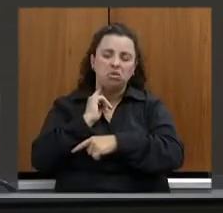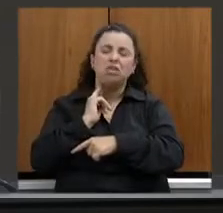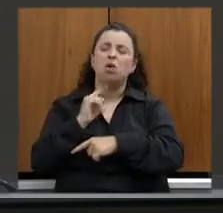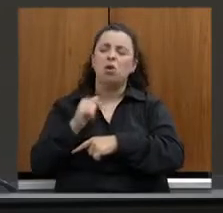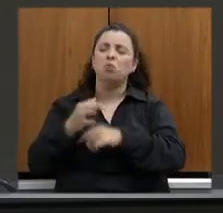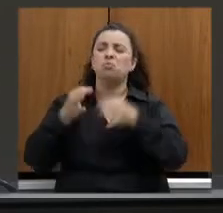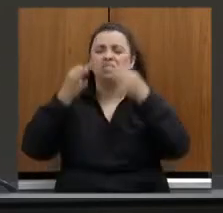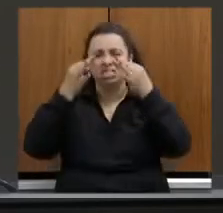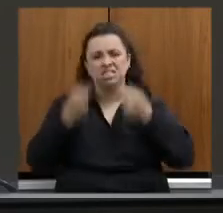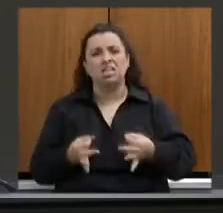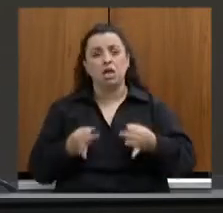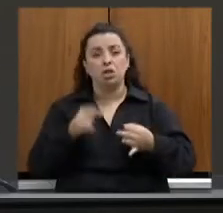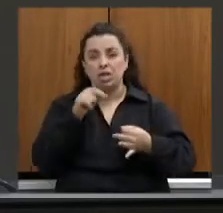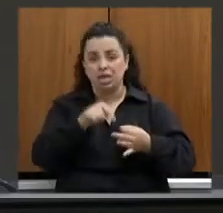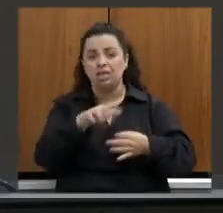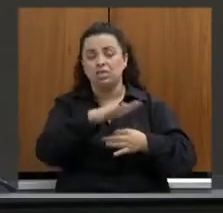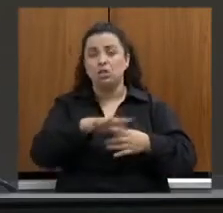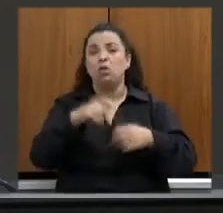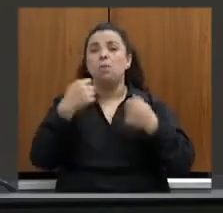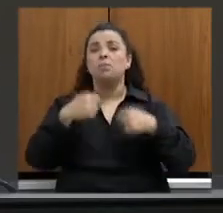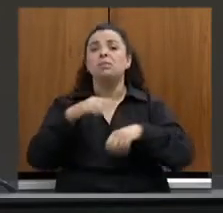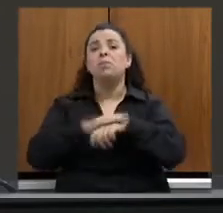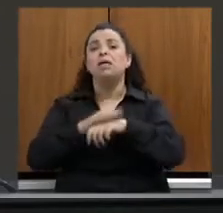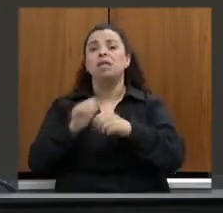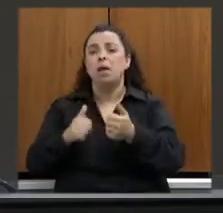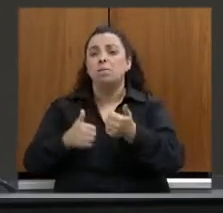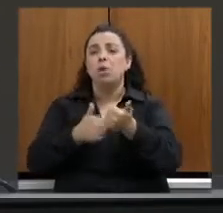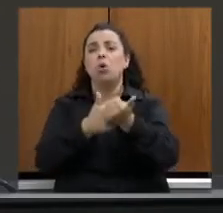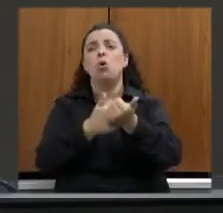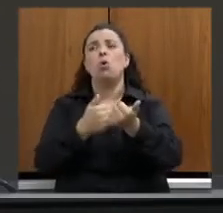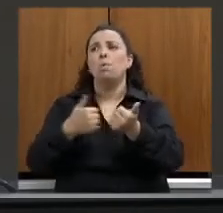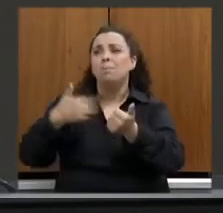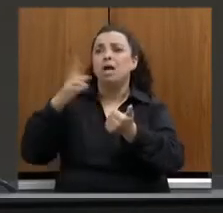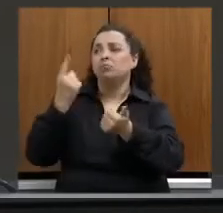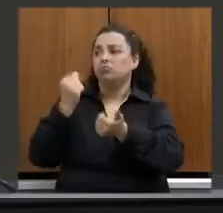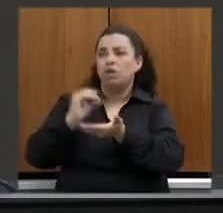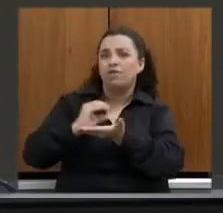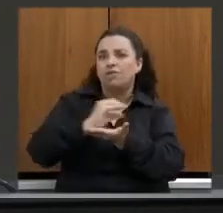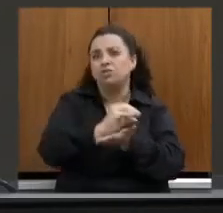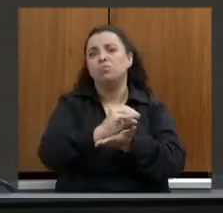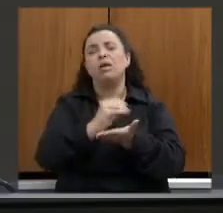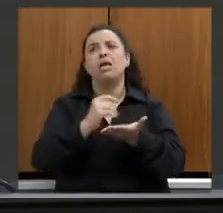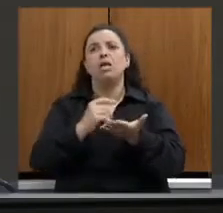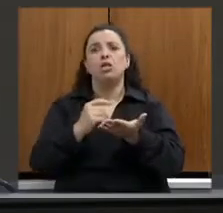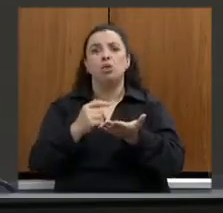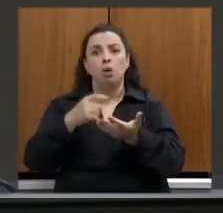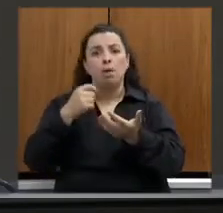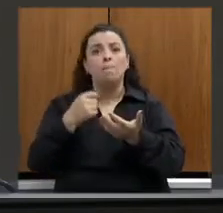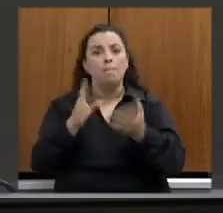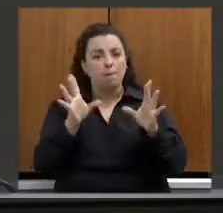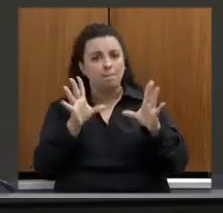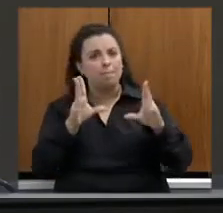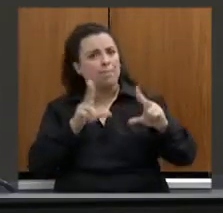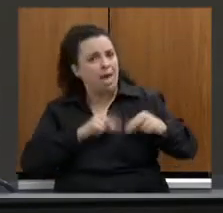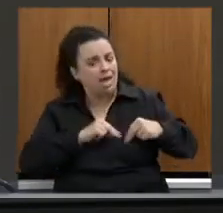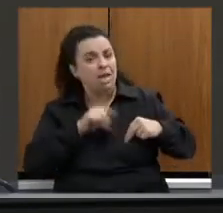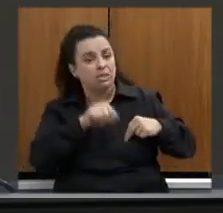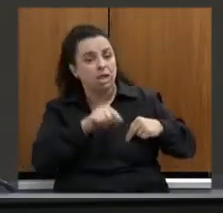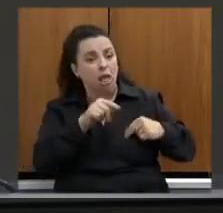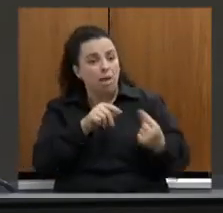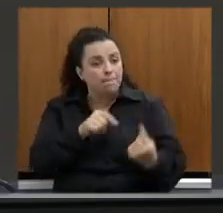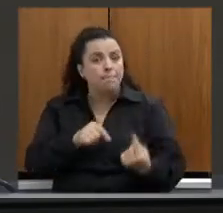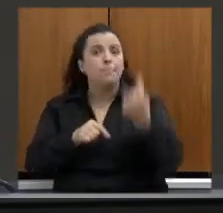apoio, mais investimento, merece certamente que seja considerado como prioridade